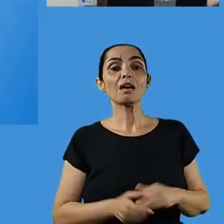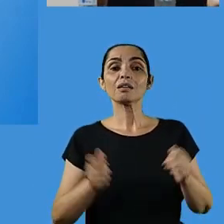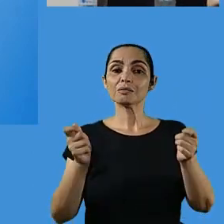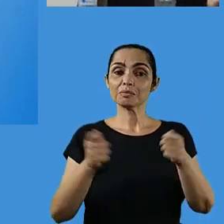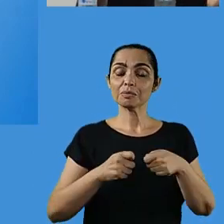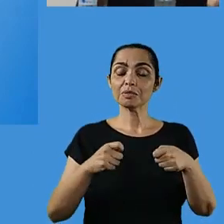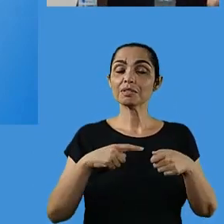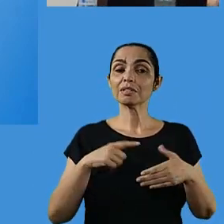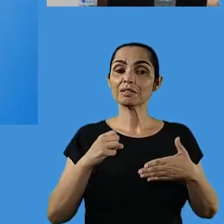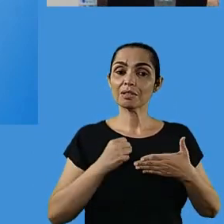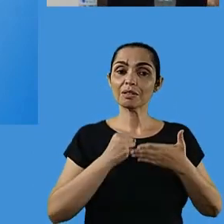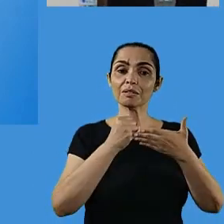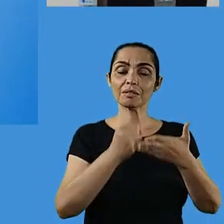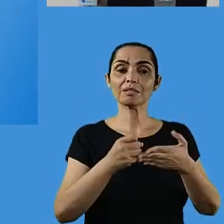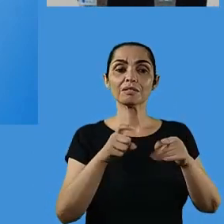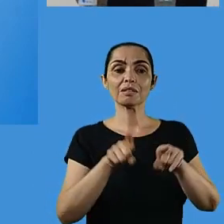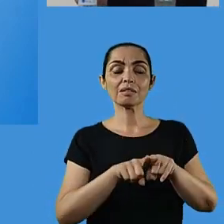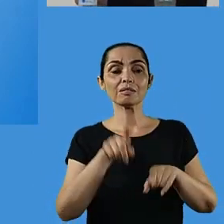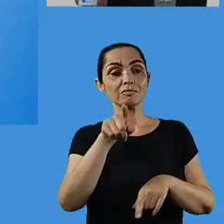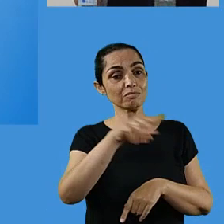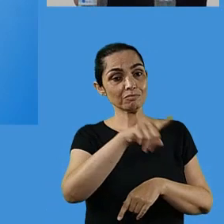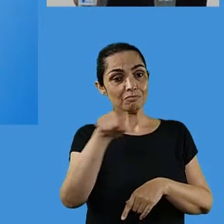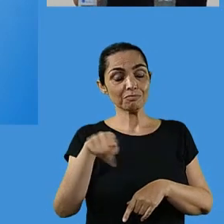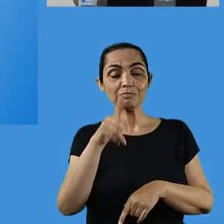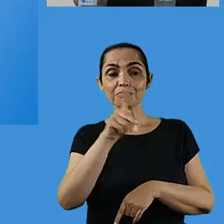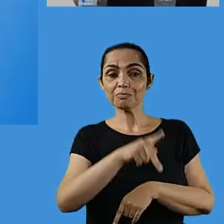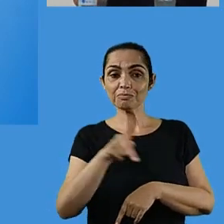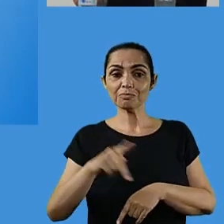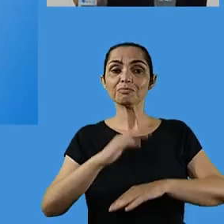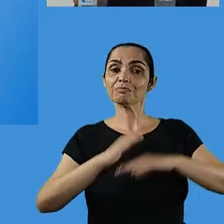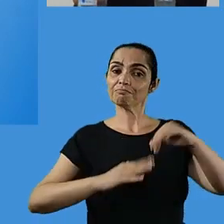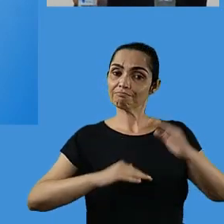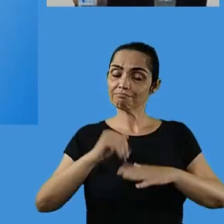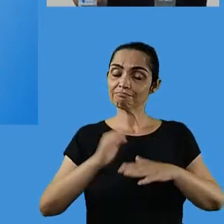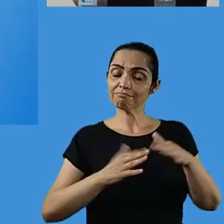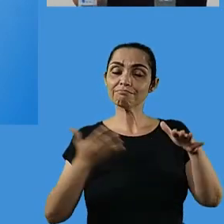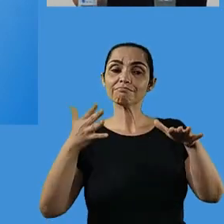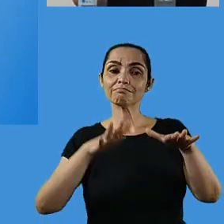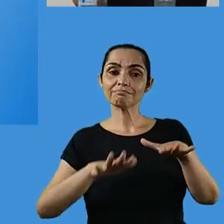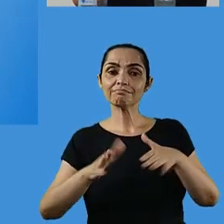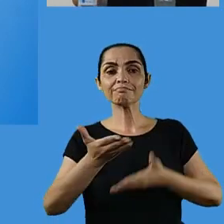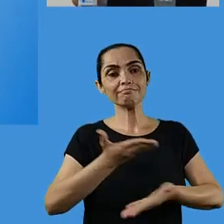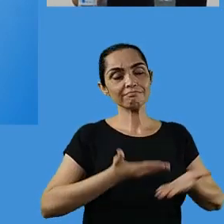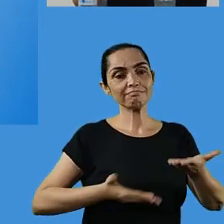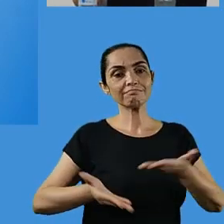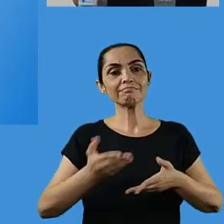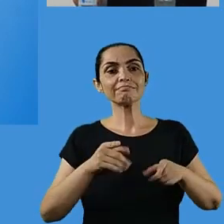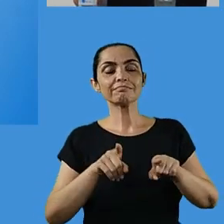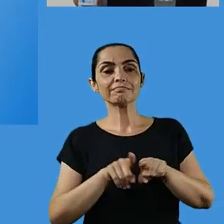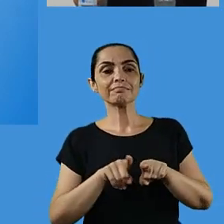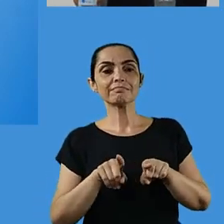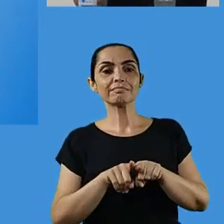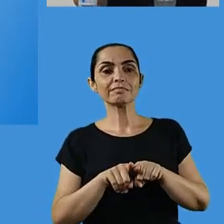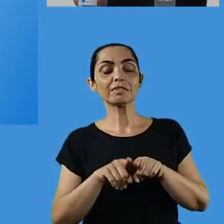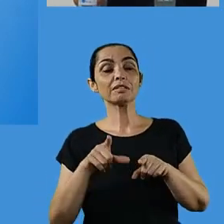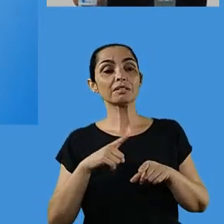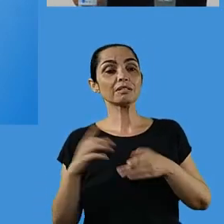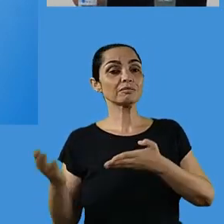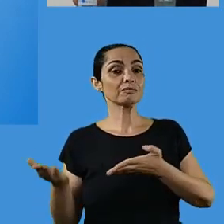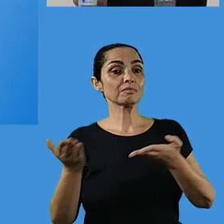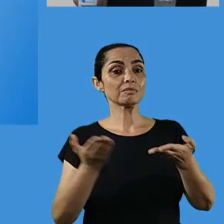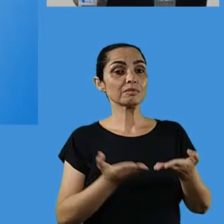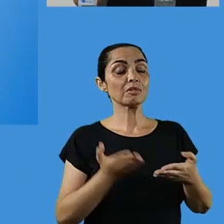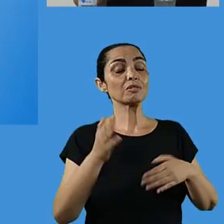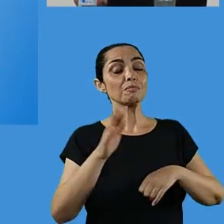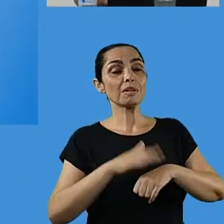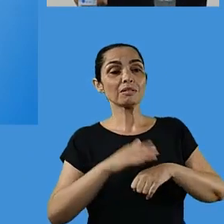estados para vir para cá, isso nos deixa felizes e nada disso seria possível sem o apoio de vocês, então